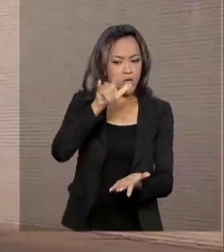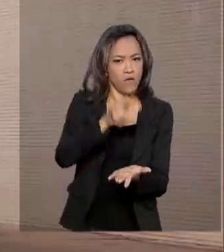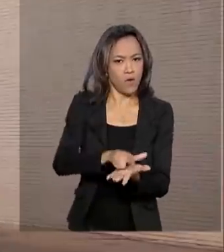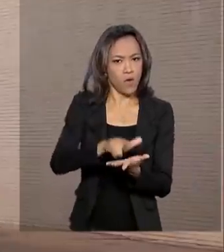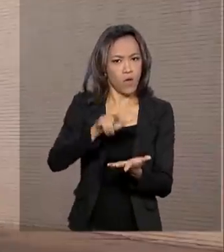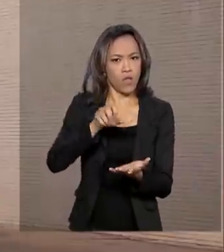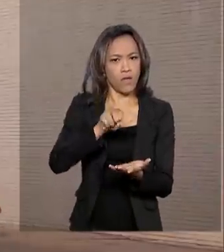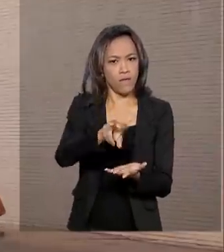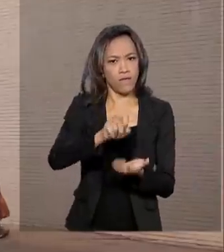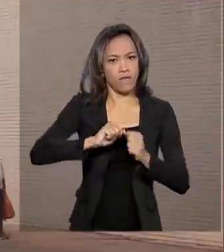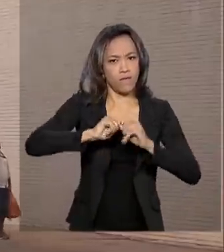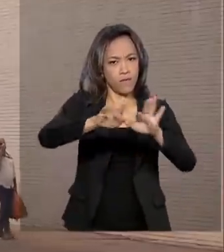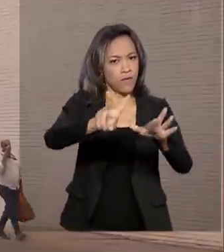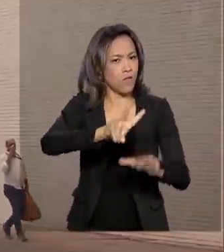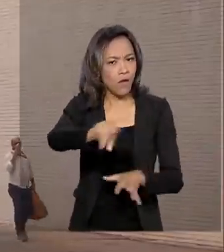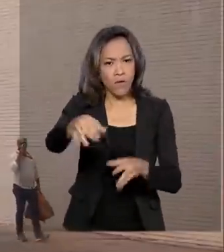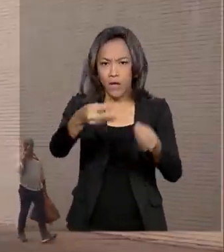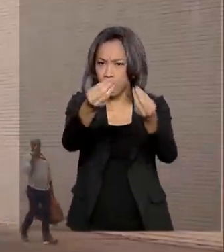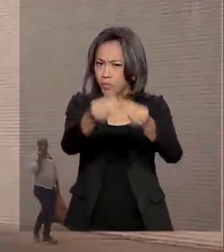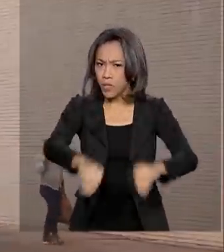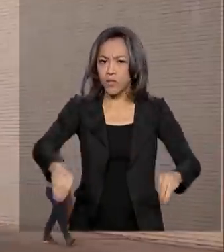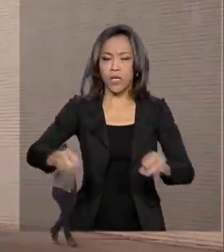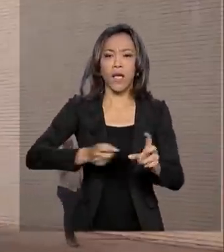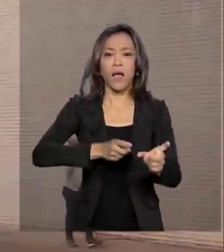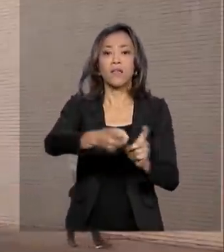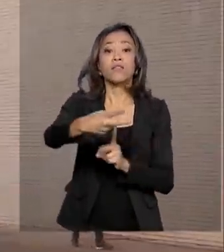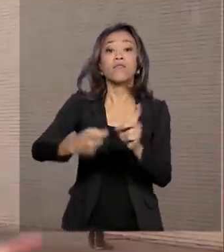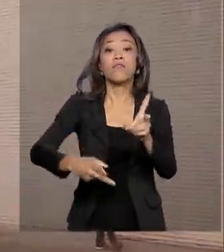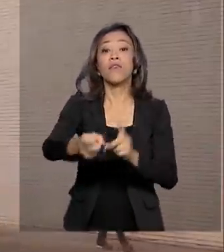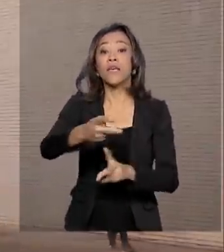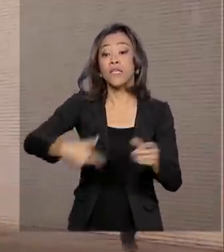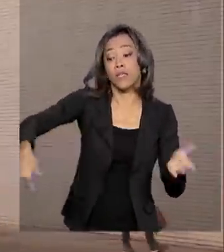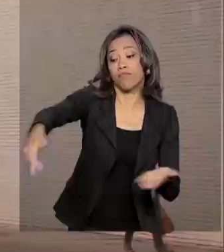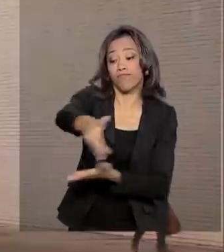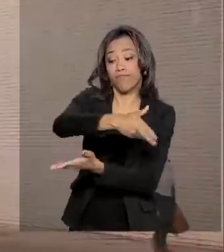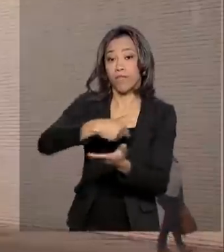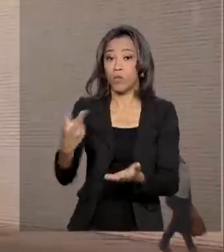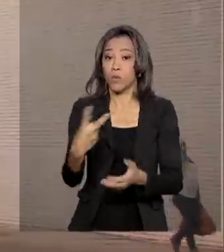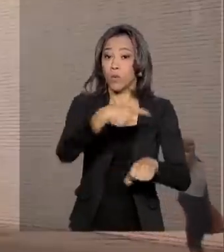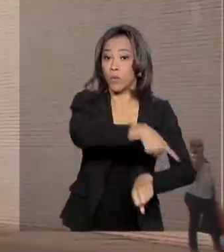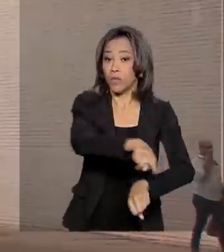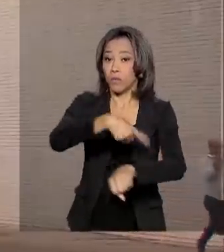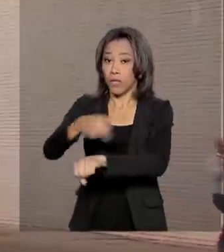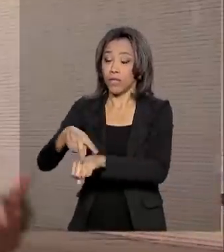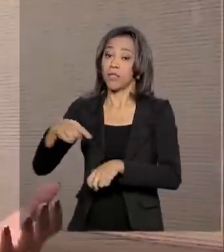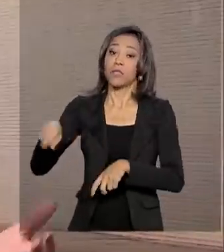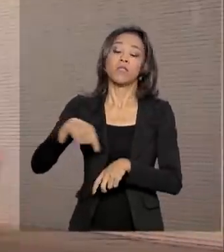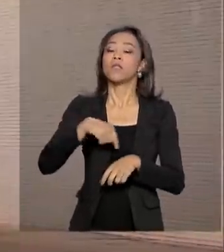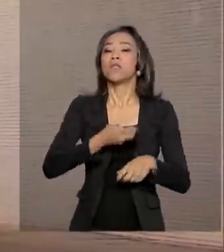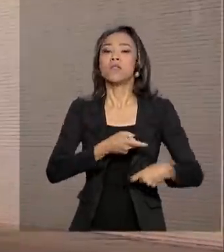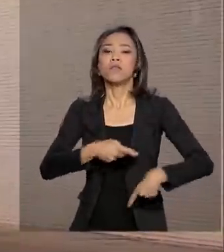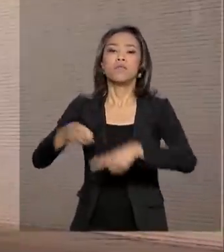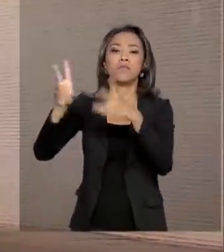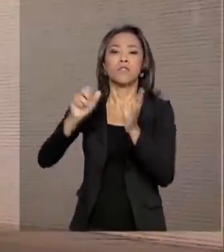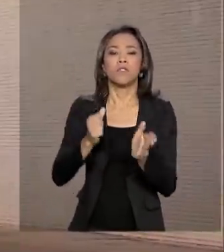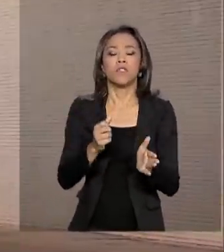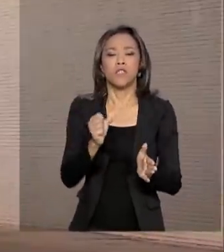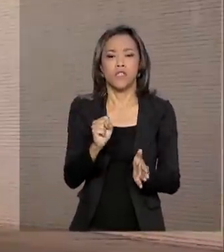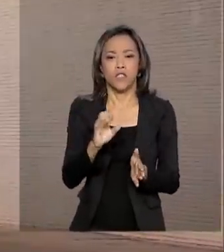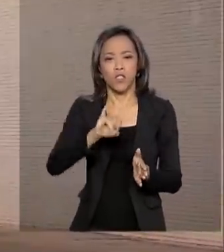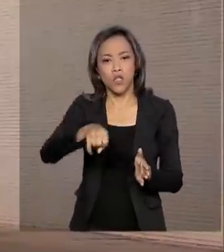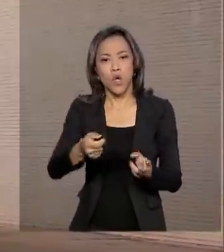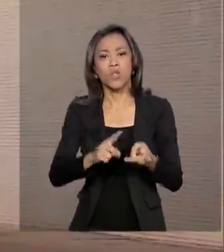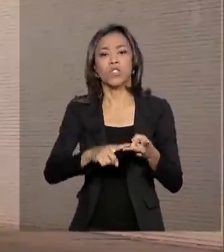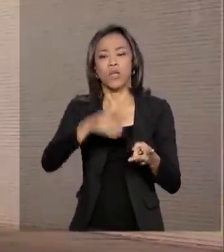prejudicar as relações comerciais entre os dois países. O Brasil exporta para a China produtos como soja, além de frango,